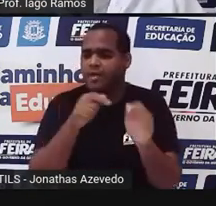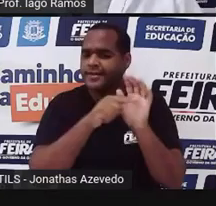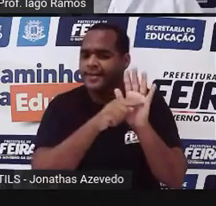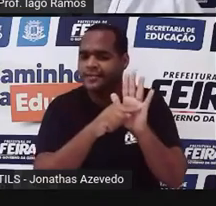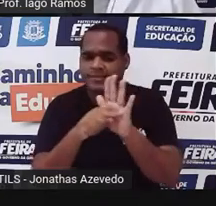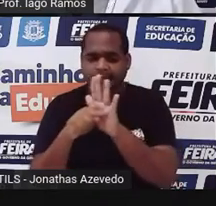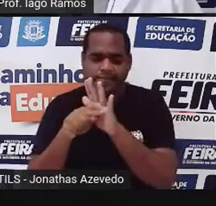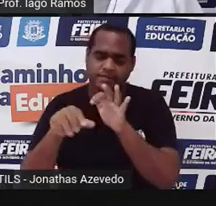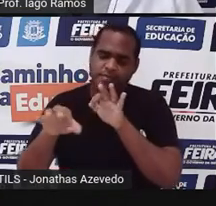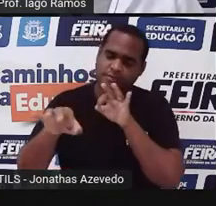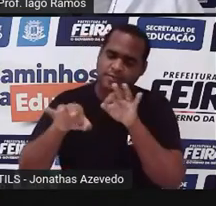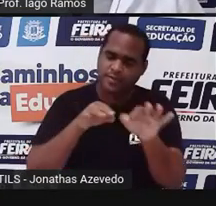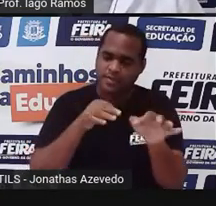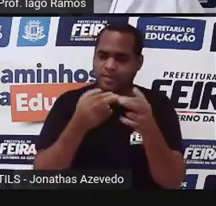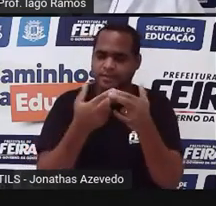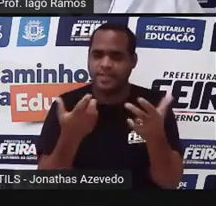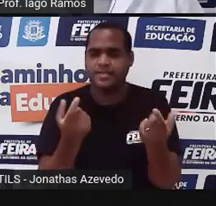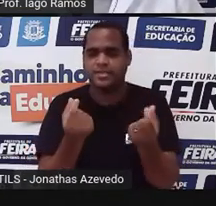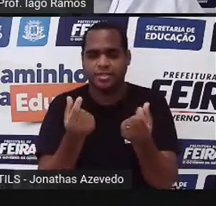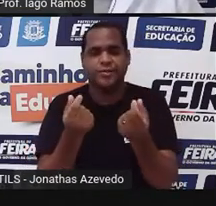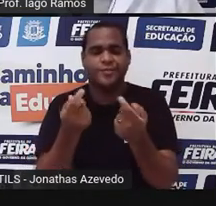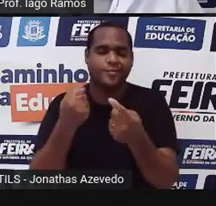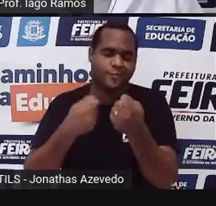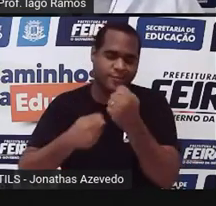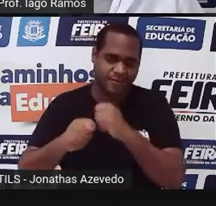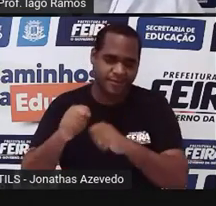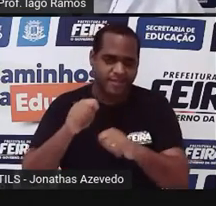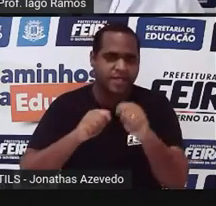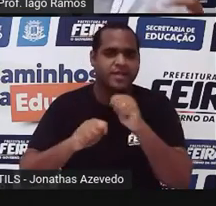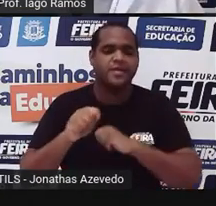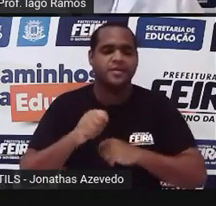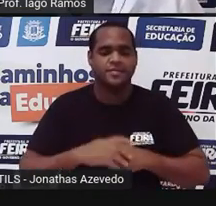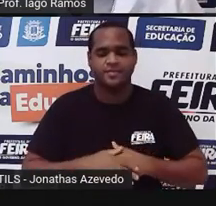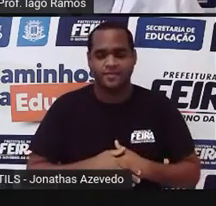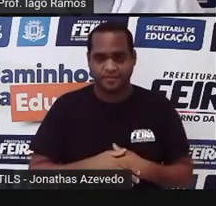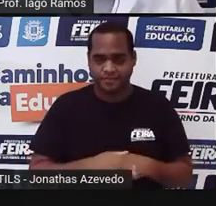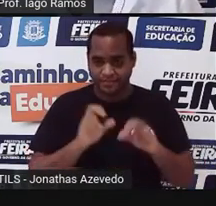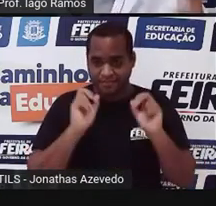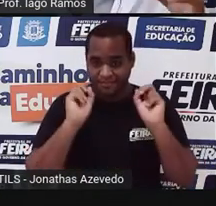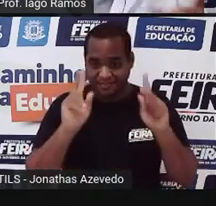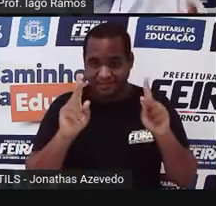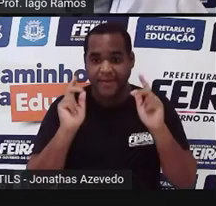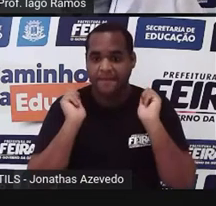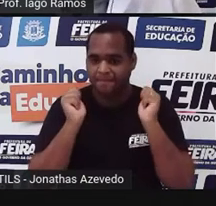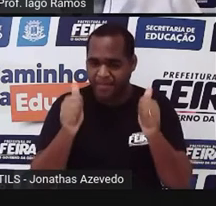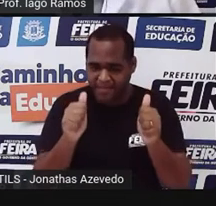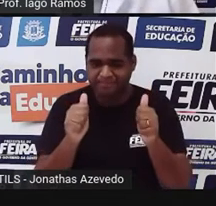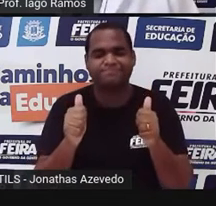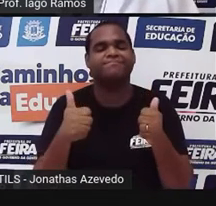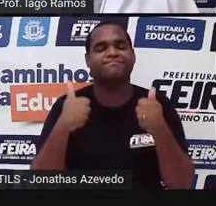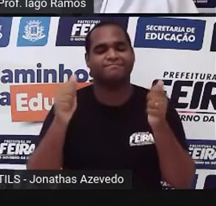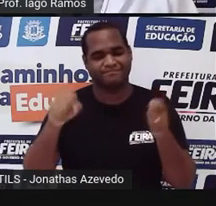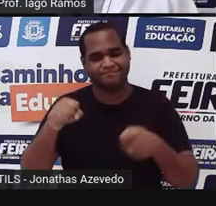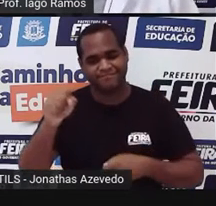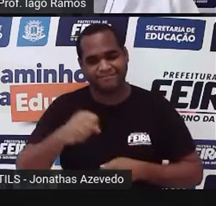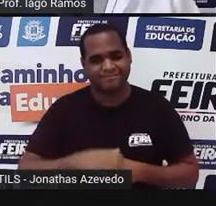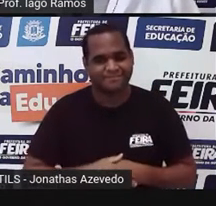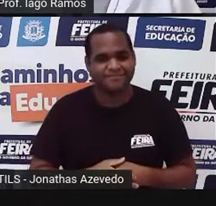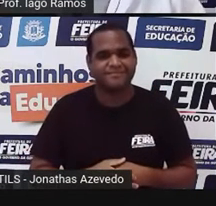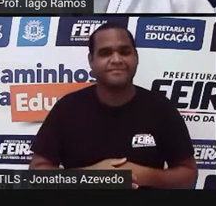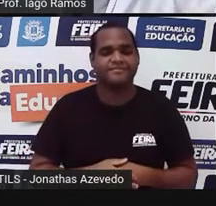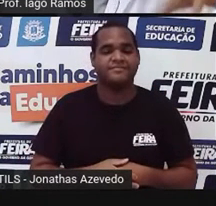a organizar as nossas finanças. Beleza? Bacana? É isso aí. Bom,